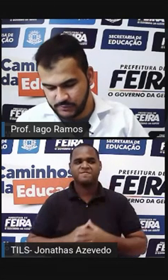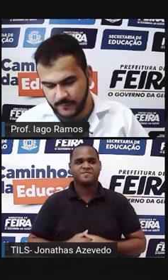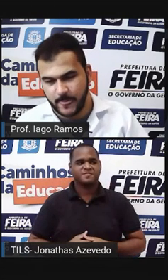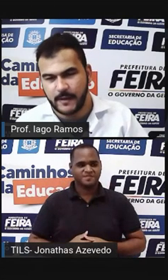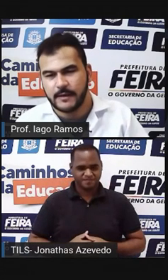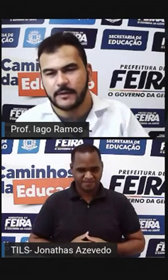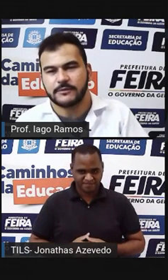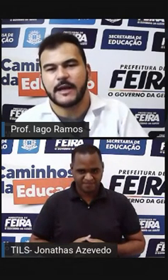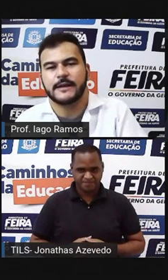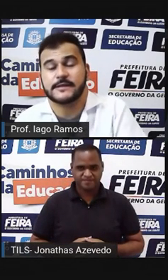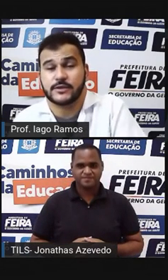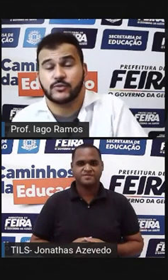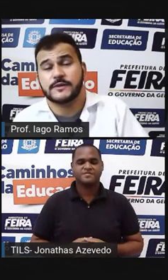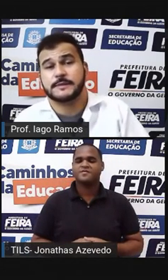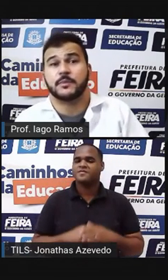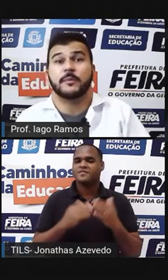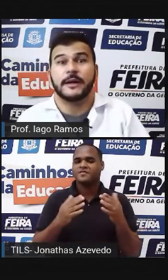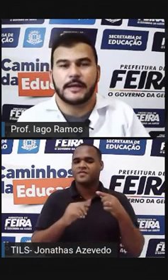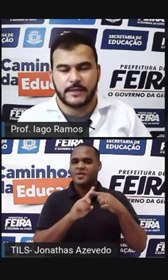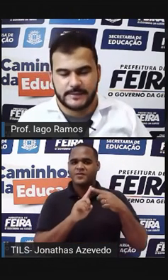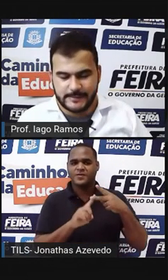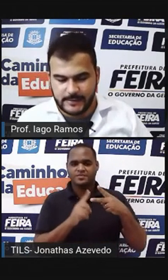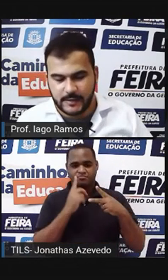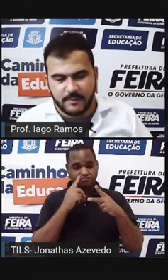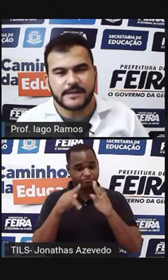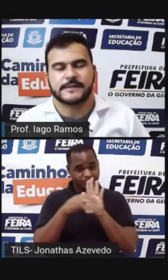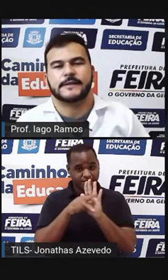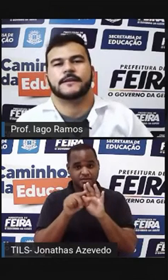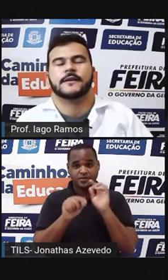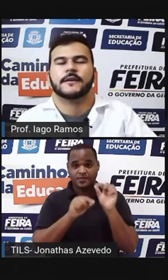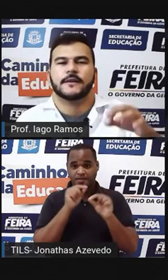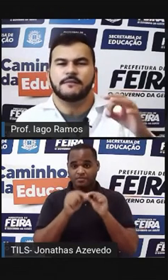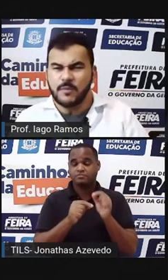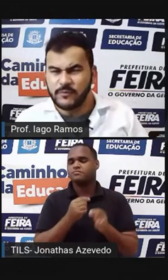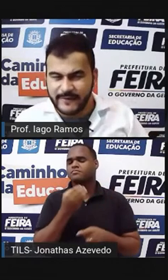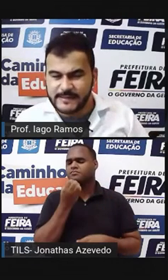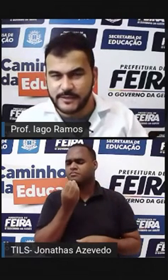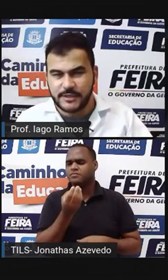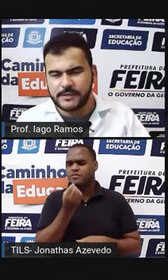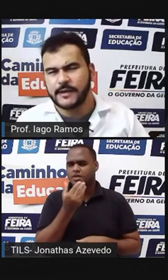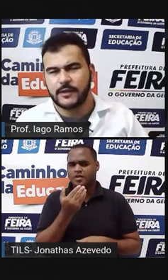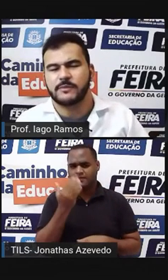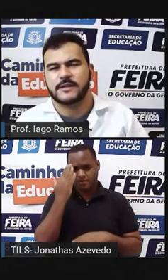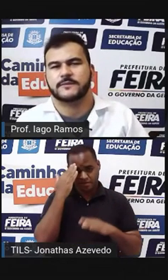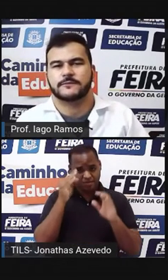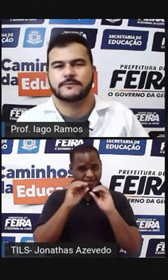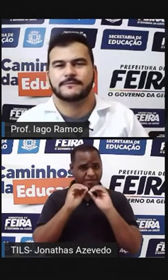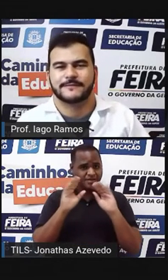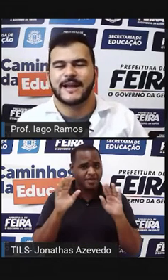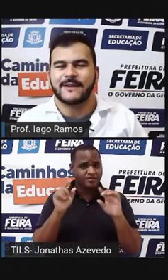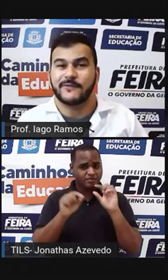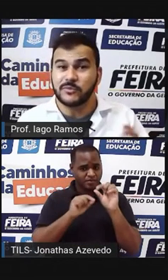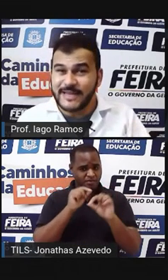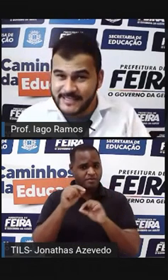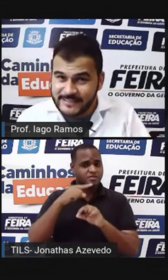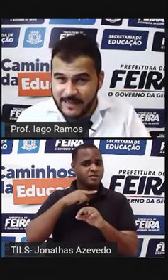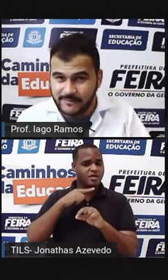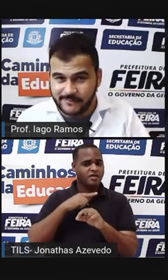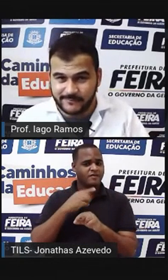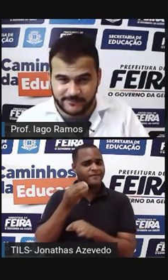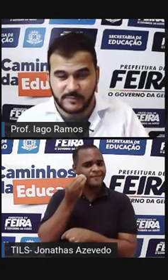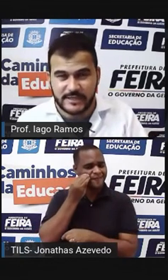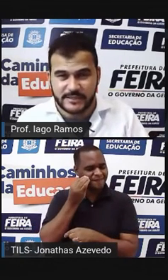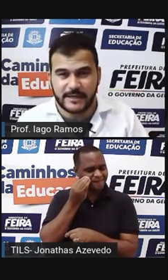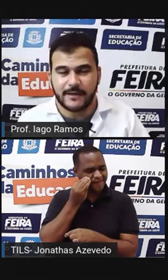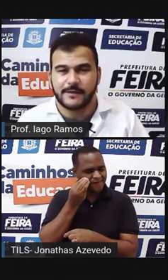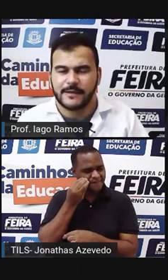Prontinho Então está aí essas duas propriedades Mas assim Vamos ver se a gente entendeu mesmo Tá? Vamos testar